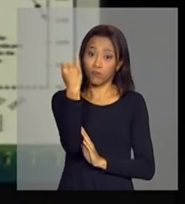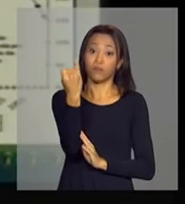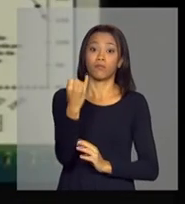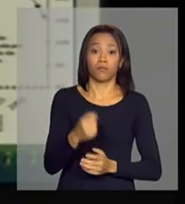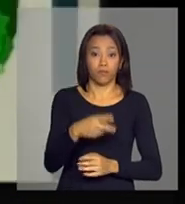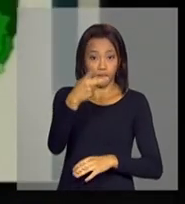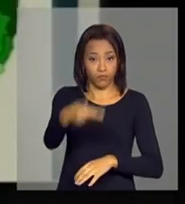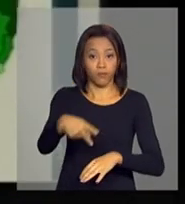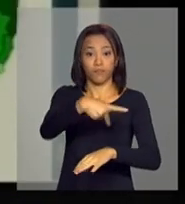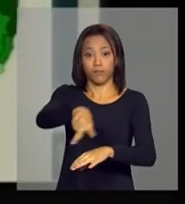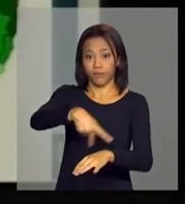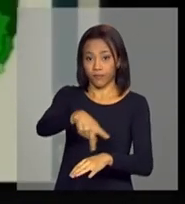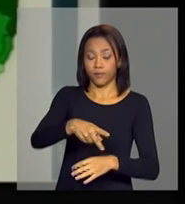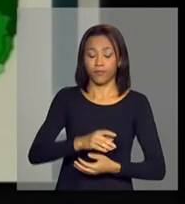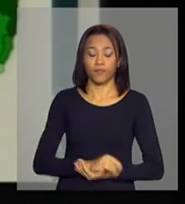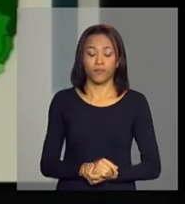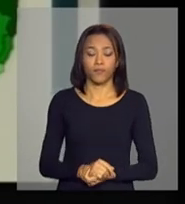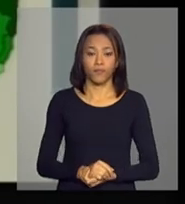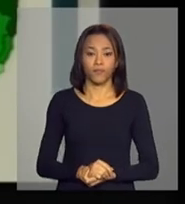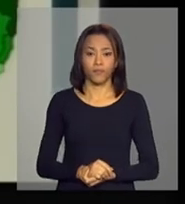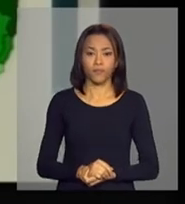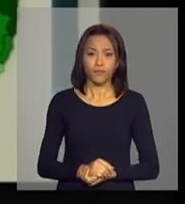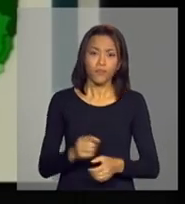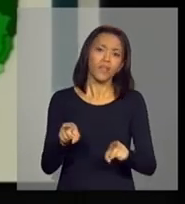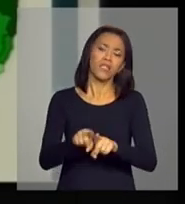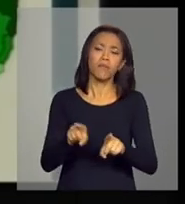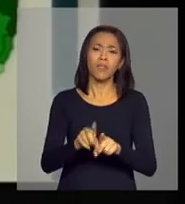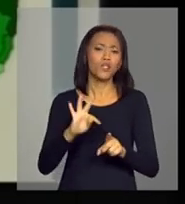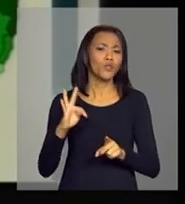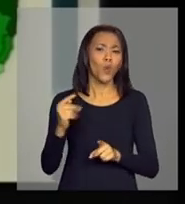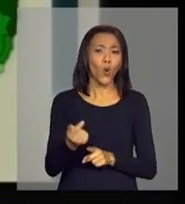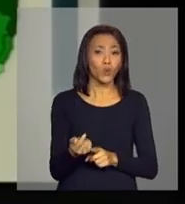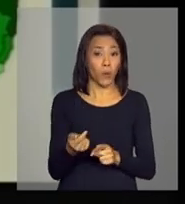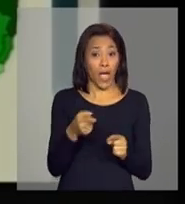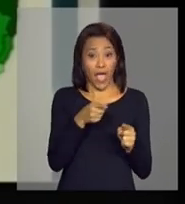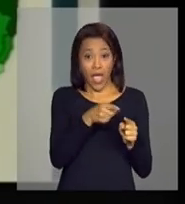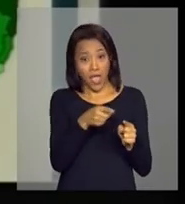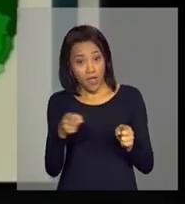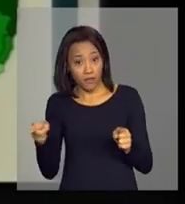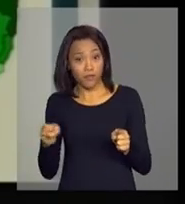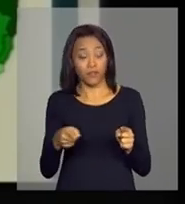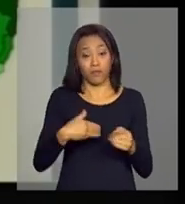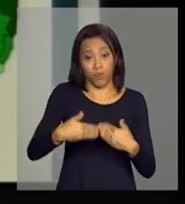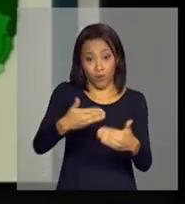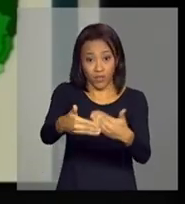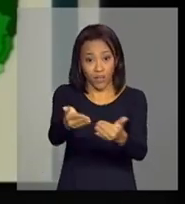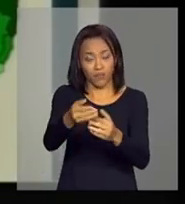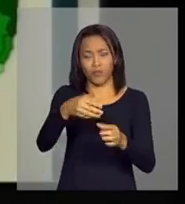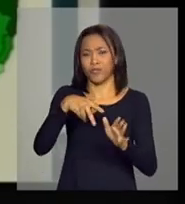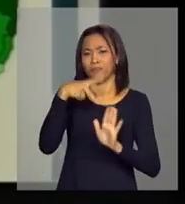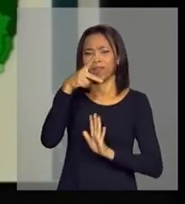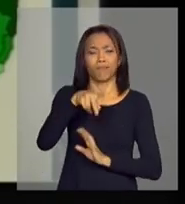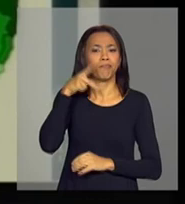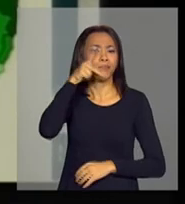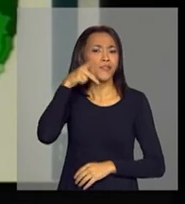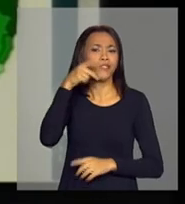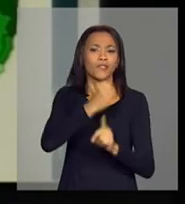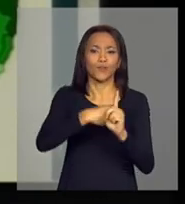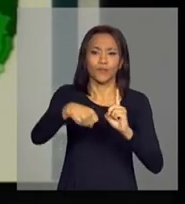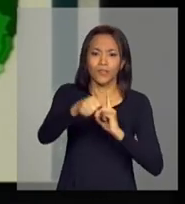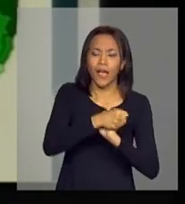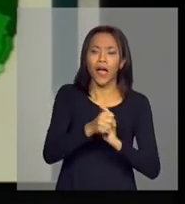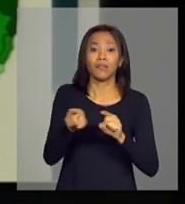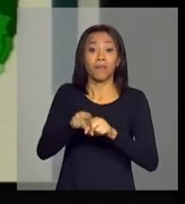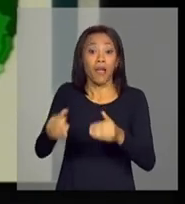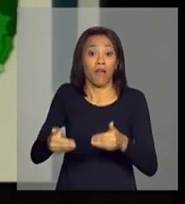o país. E, obviamente, todo esse processo de política social, de avanço social, ele